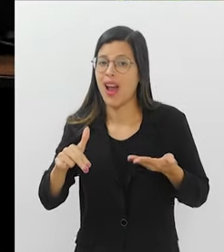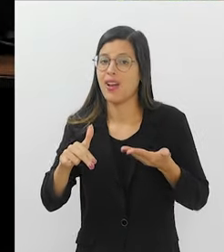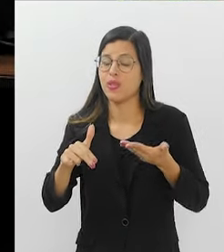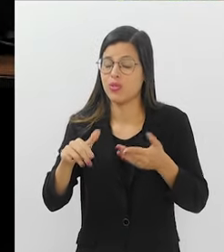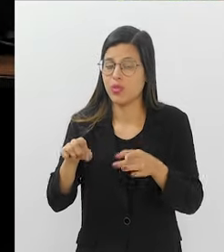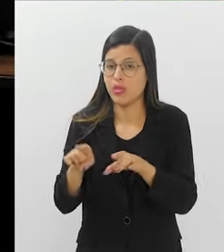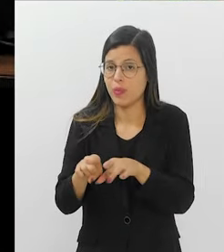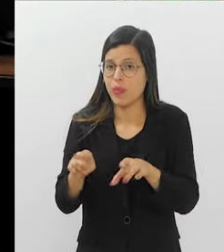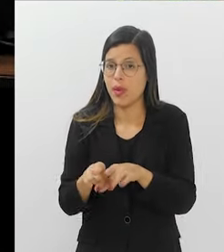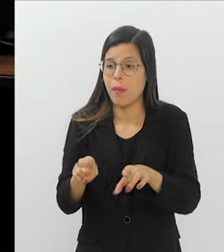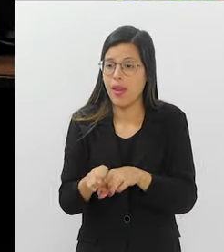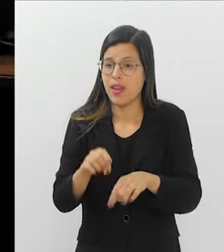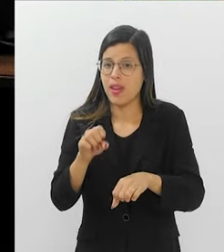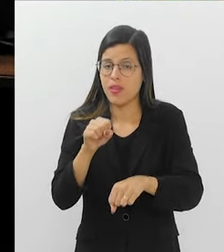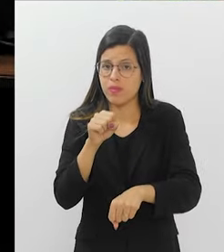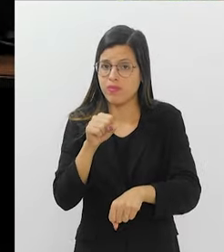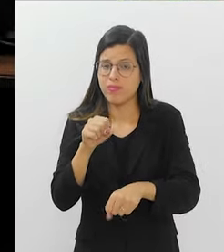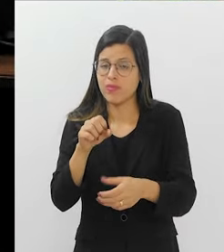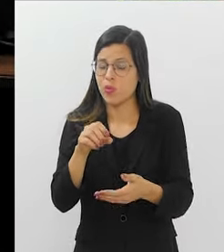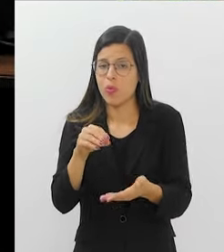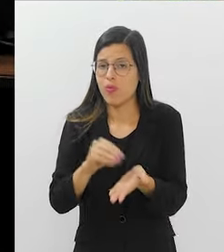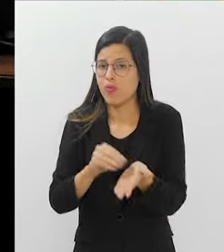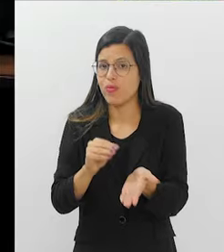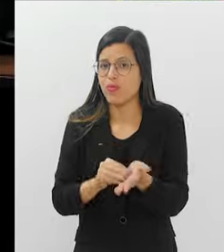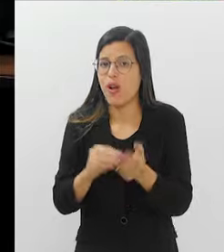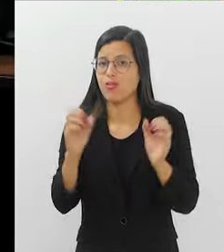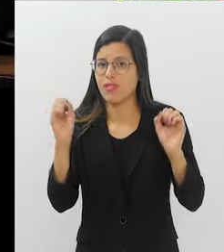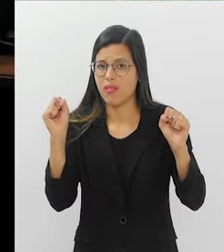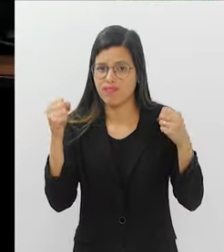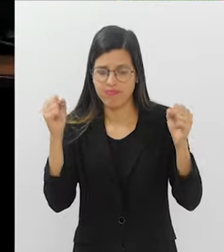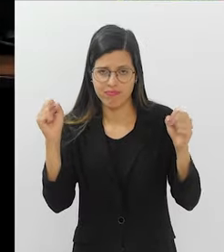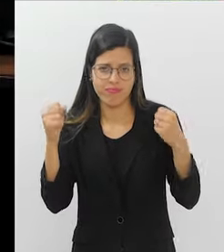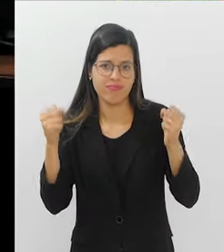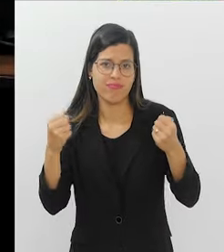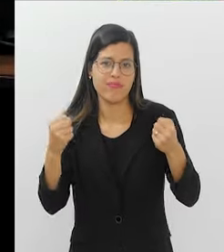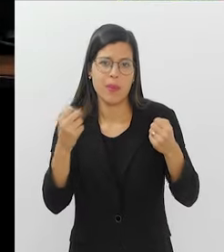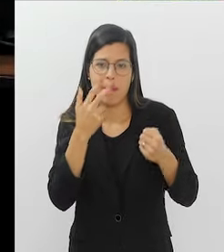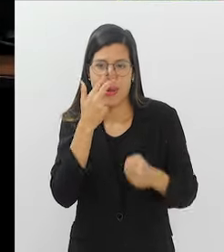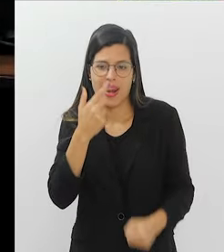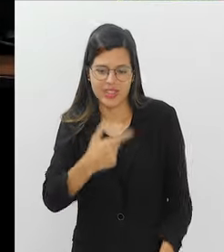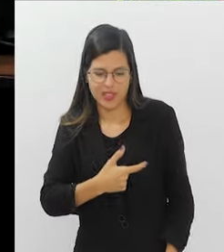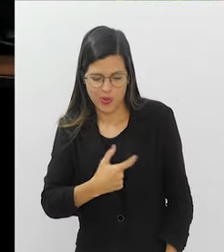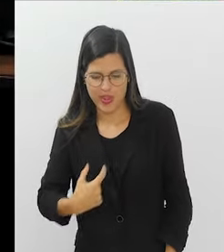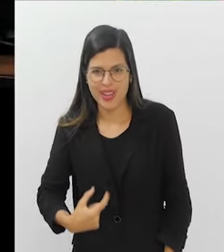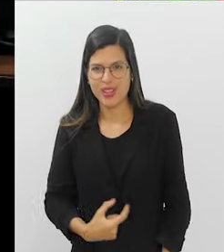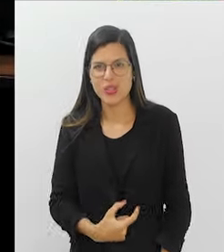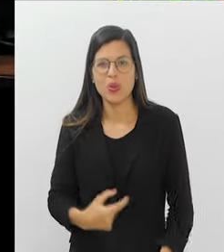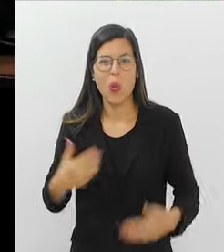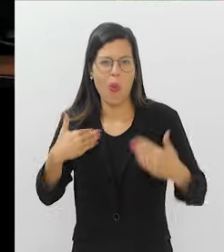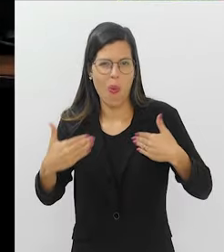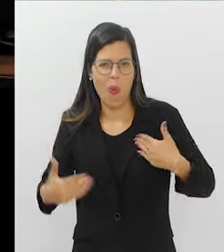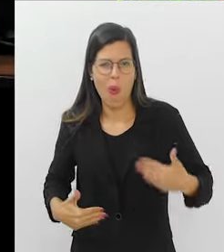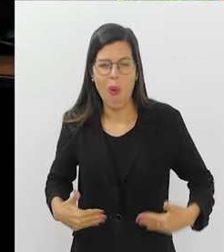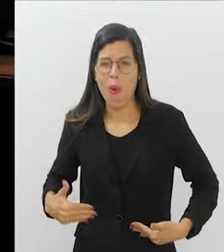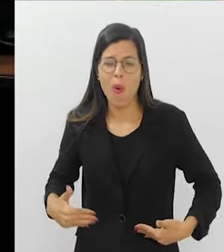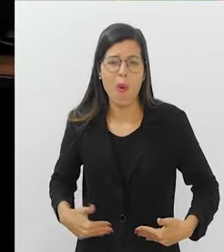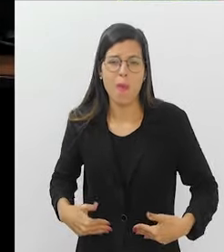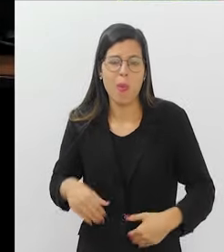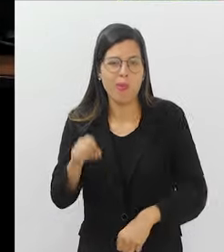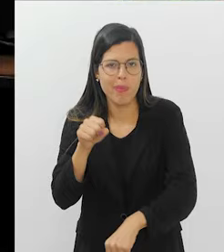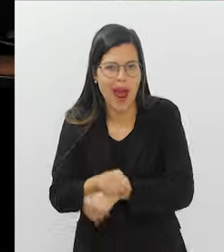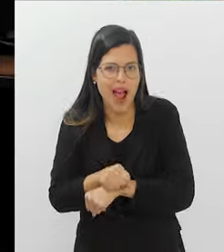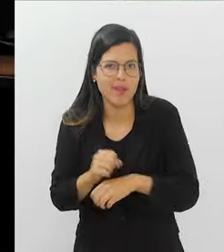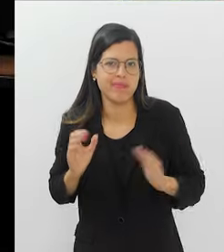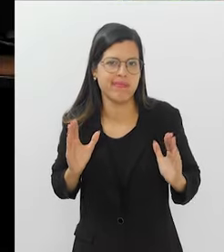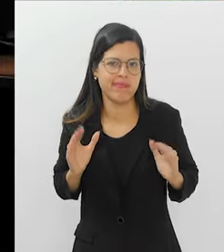sedentarismo, o que faz com que esse intestino trabalhe cada vez menos, junto a uma alimentação